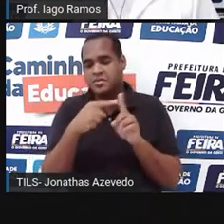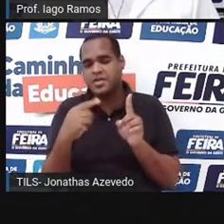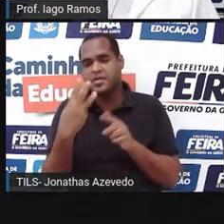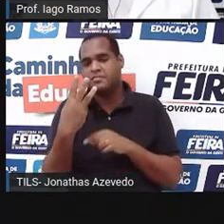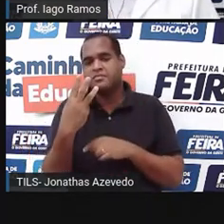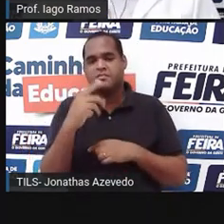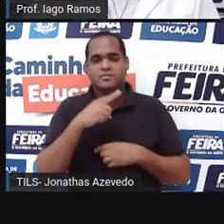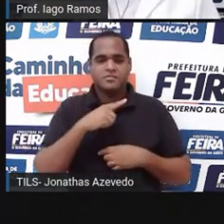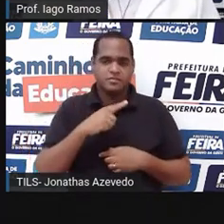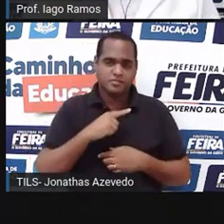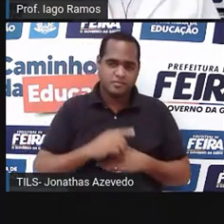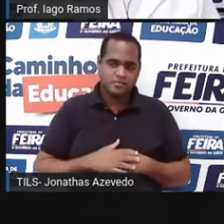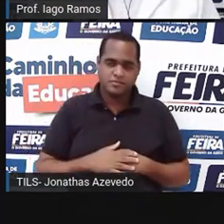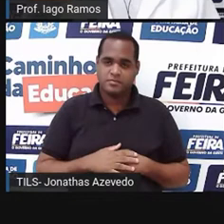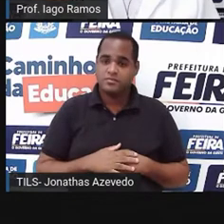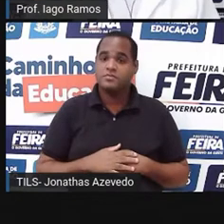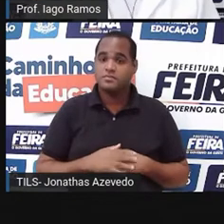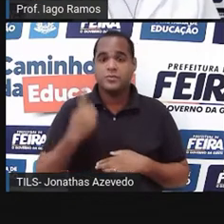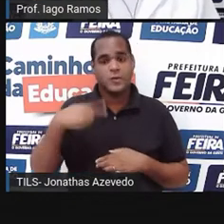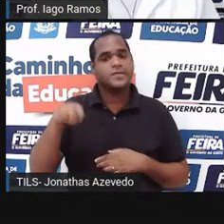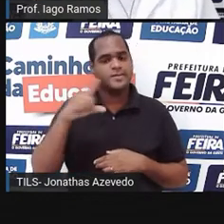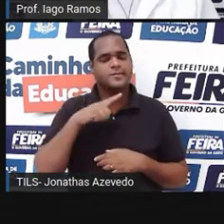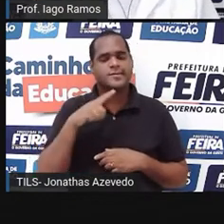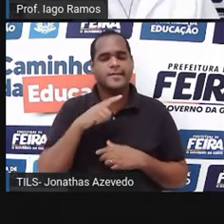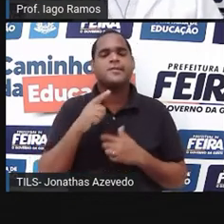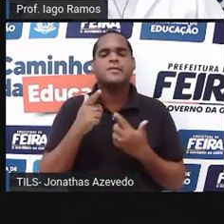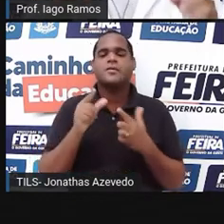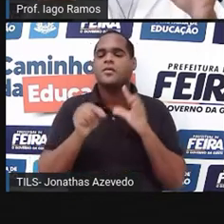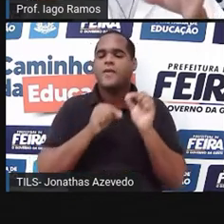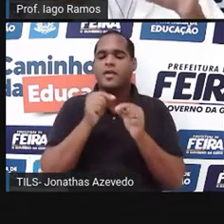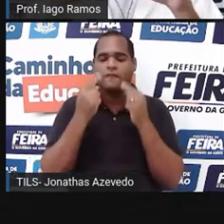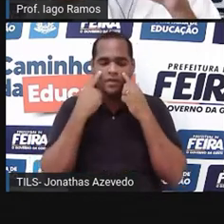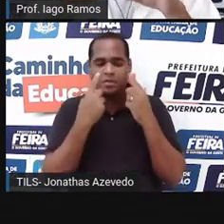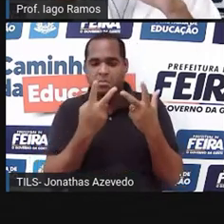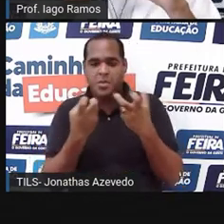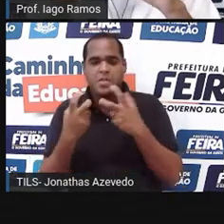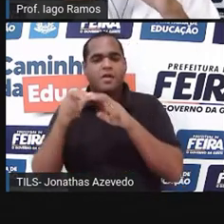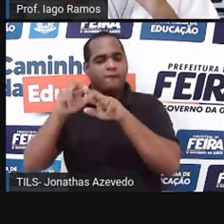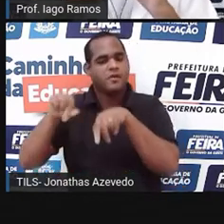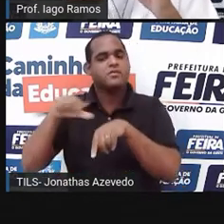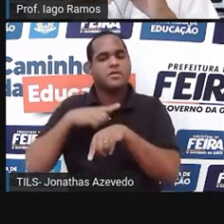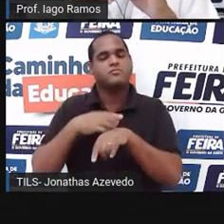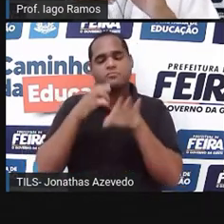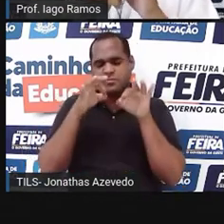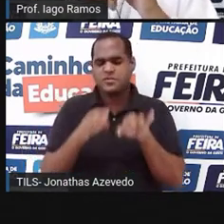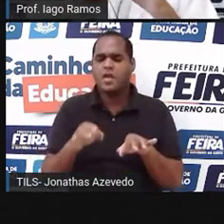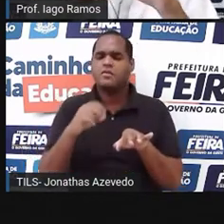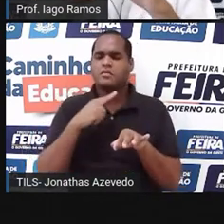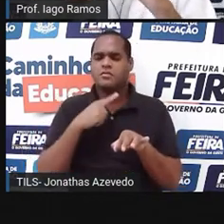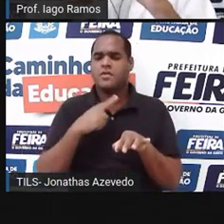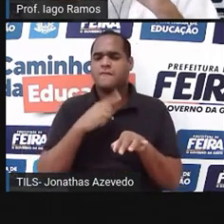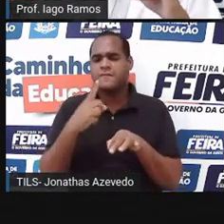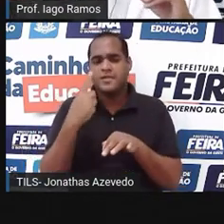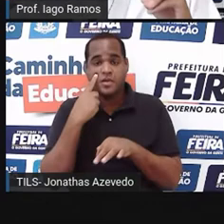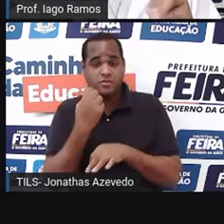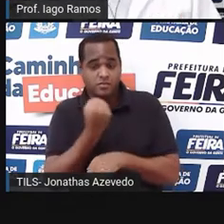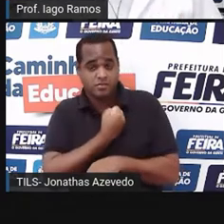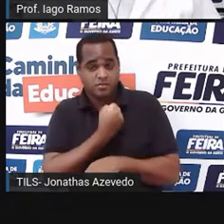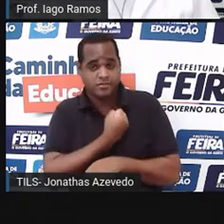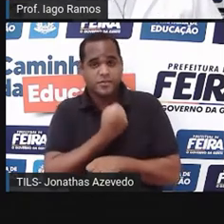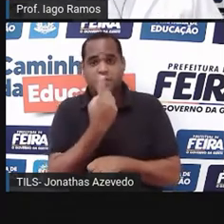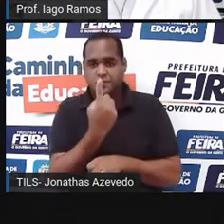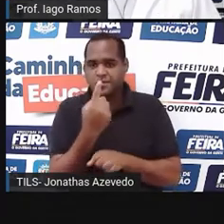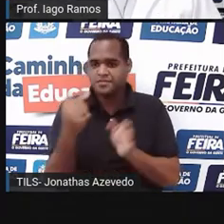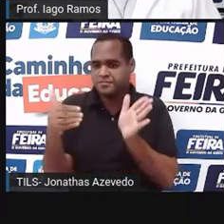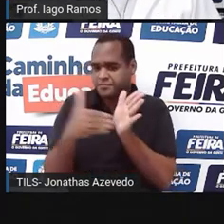tá bom? E a gente ainda tem mais coisas para ver nessa aula. E eu tenho certeza que a gente vai sair aí do número 1 e vai